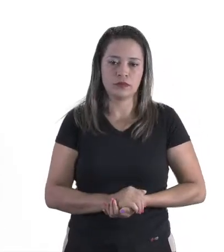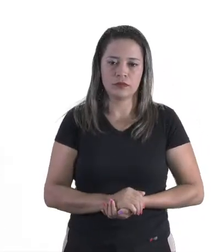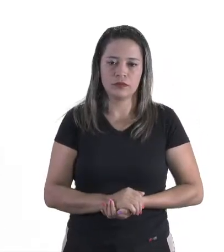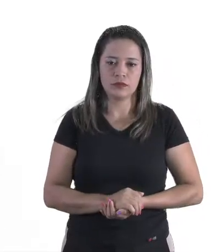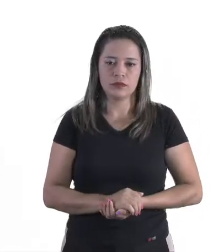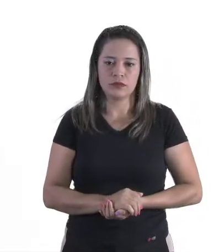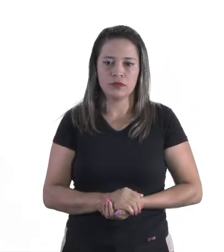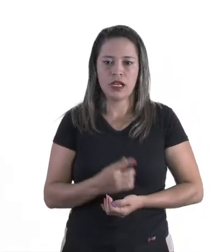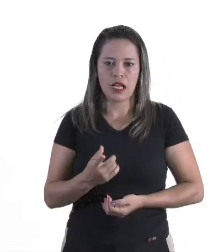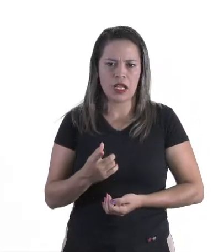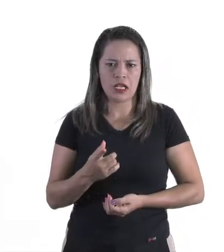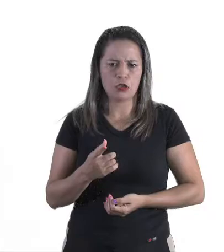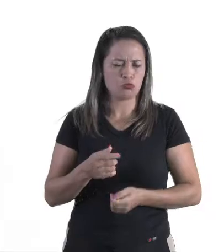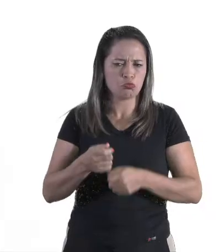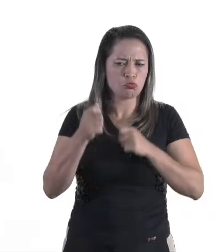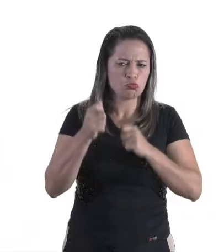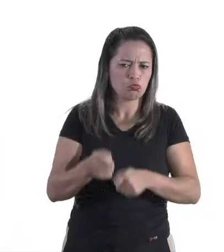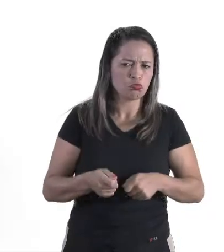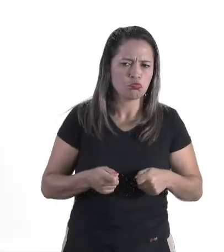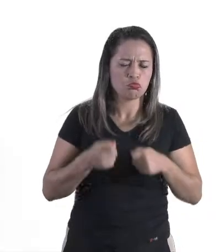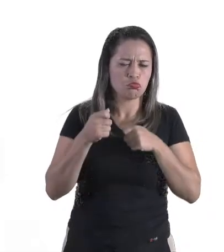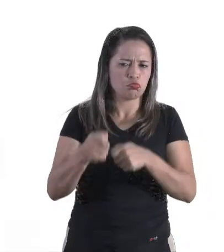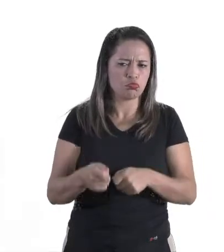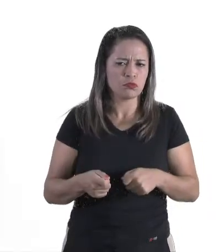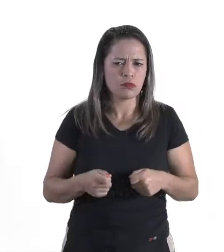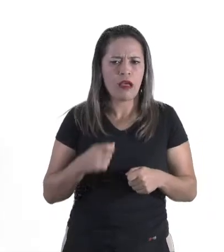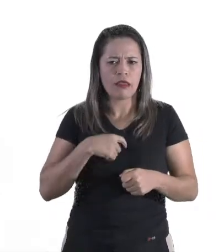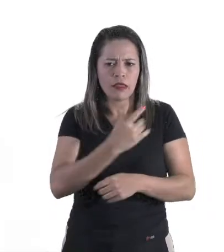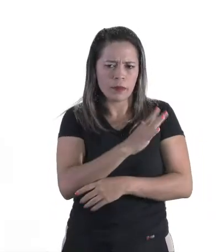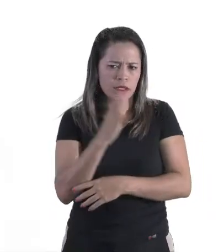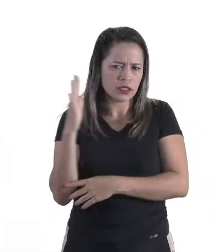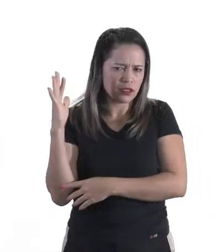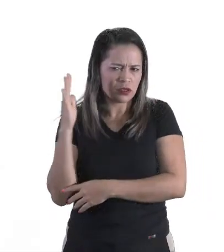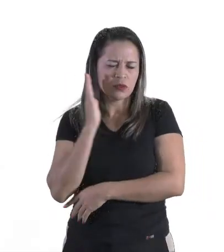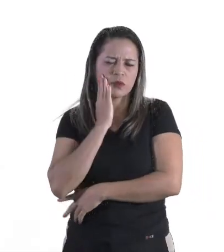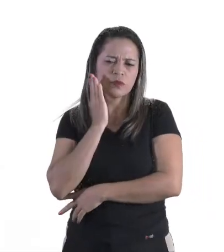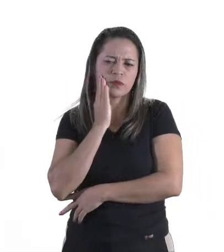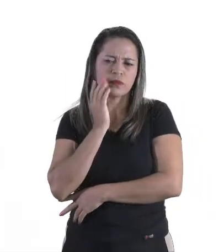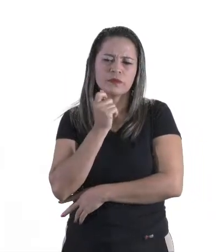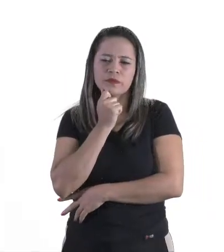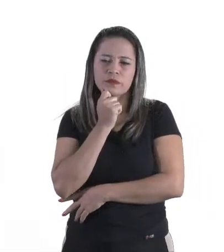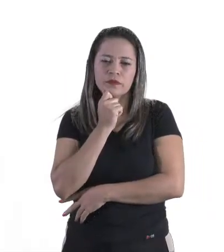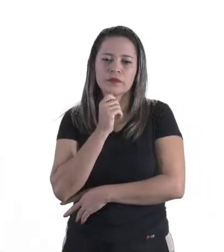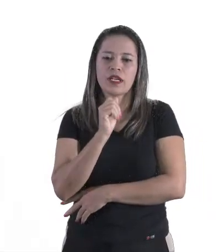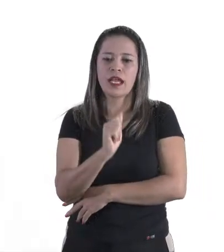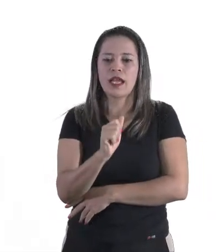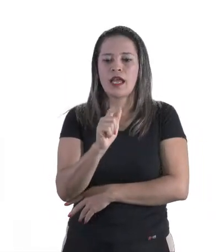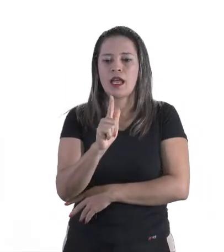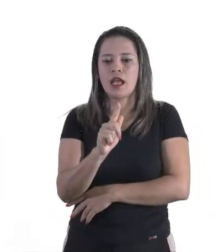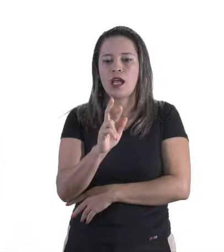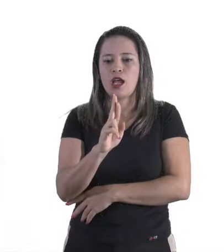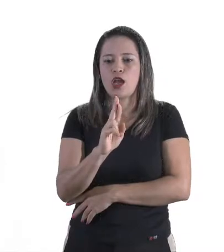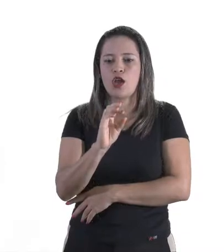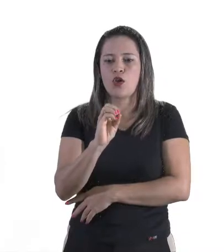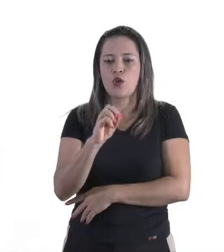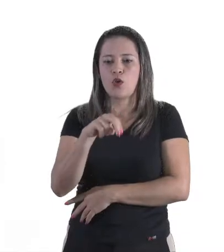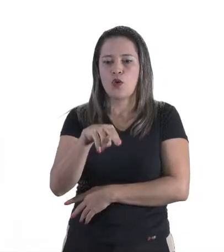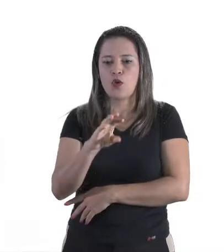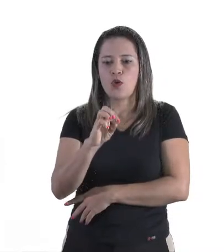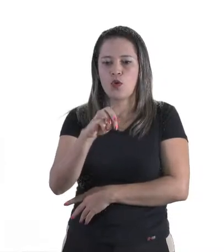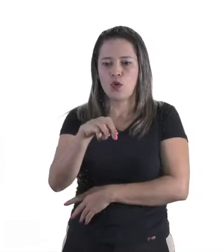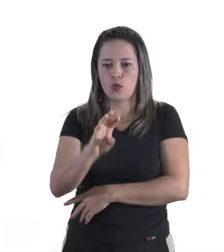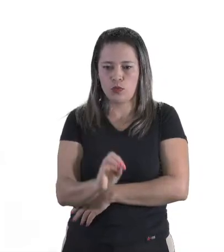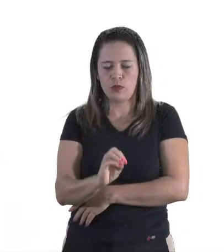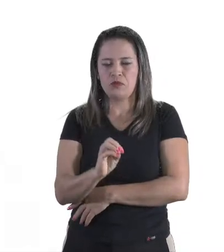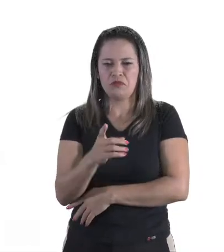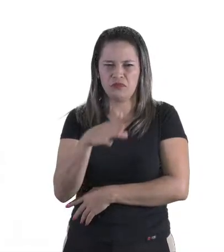Ela não está com a enxada, mas tem plantações. Sabe quem que é? É o agrônomo. Nome difícil, né?